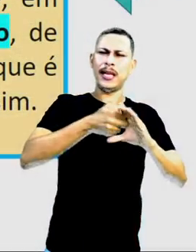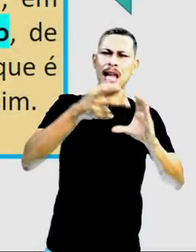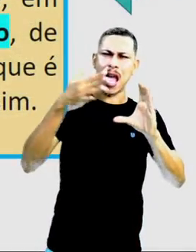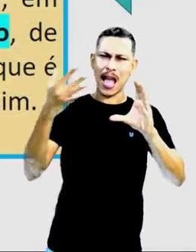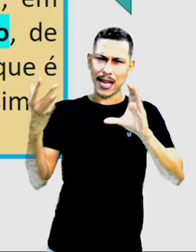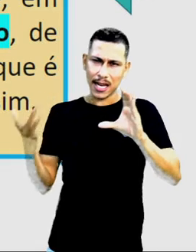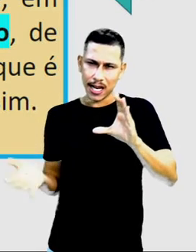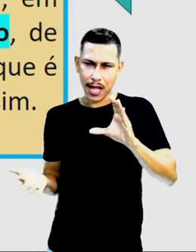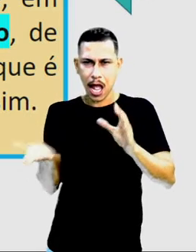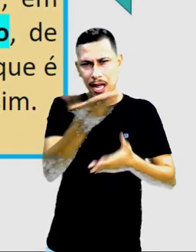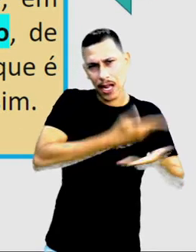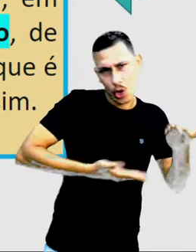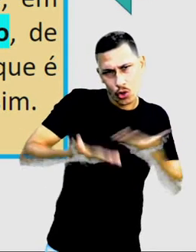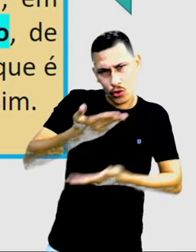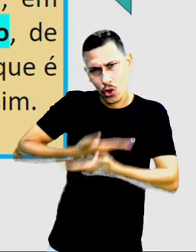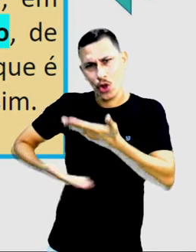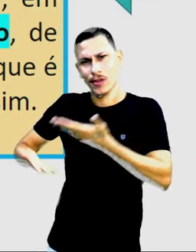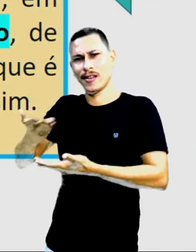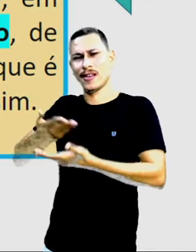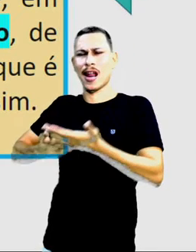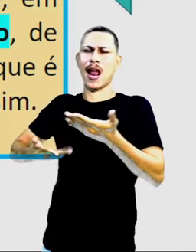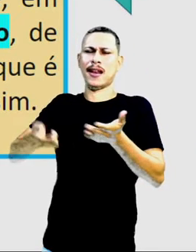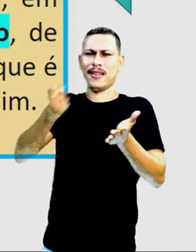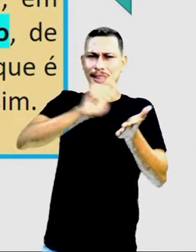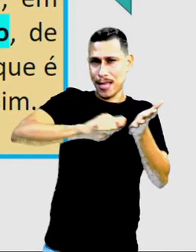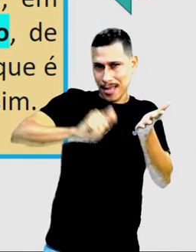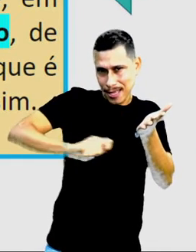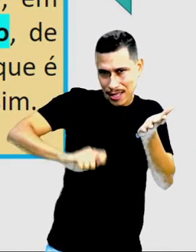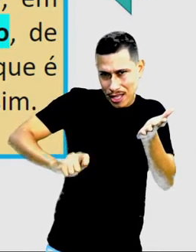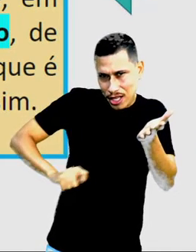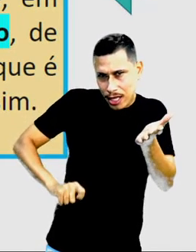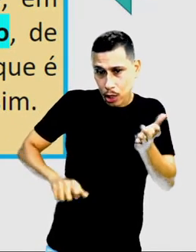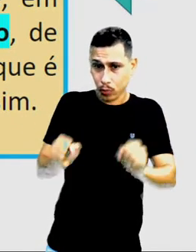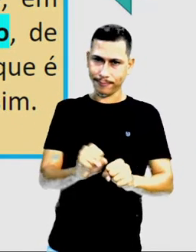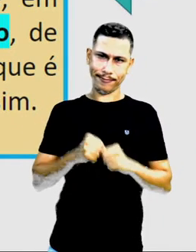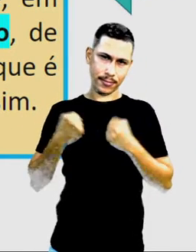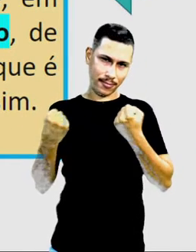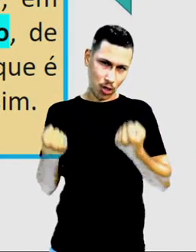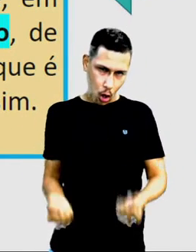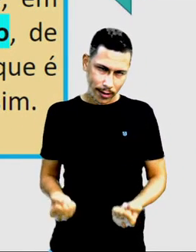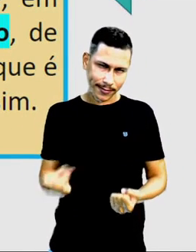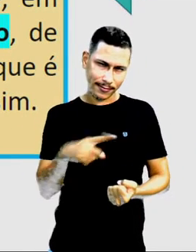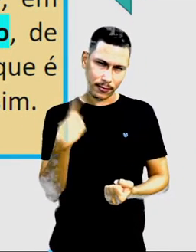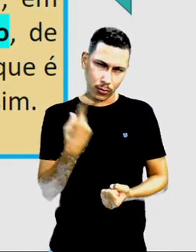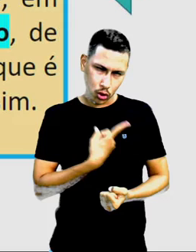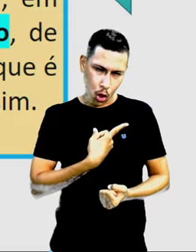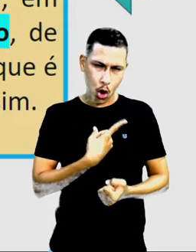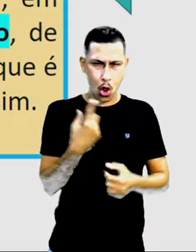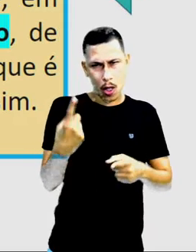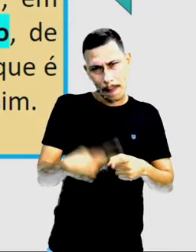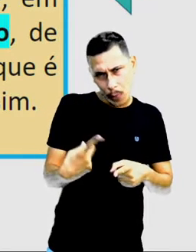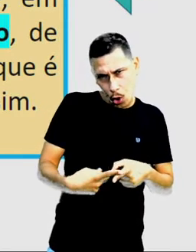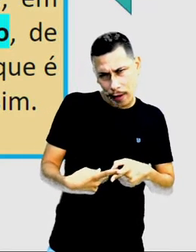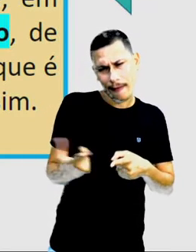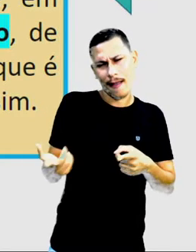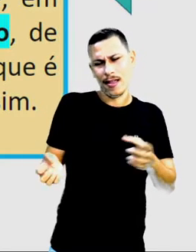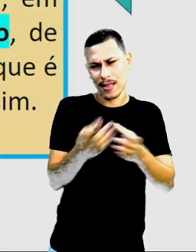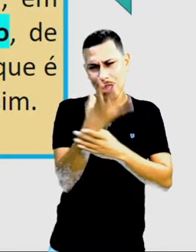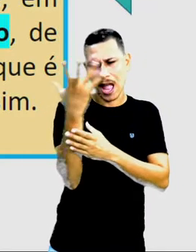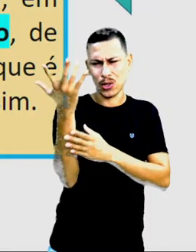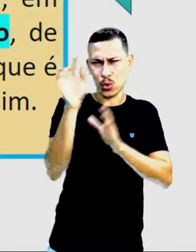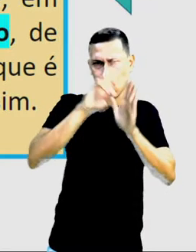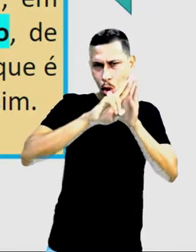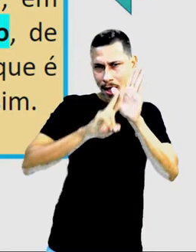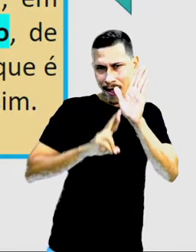está ligada ao fato de que o registro por escrito dá mais segurança para a gente, pois fica estabelecido como